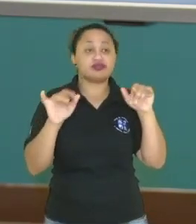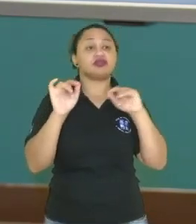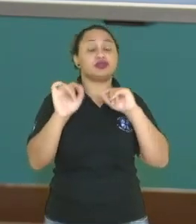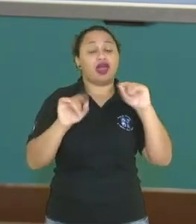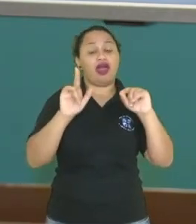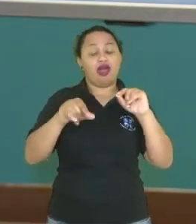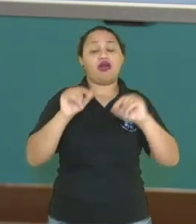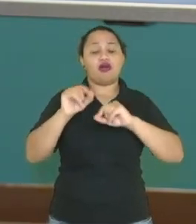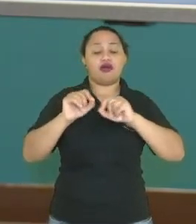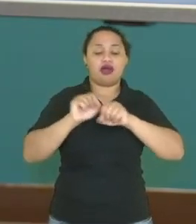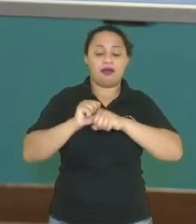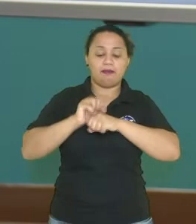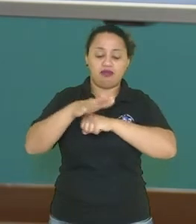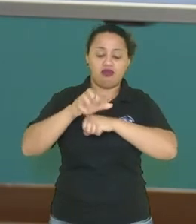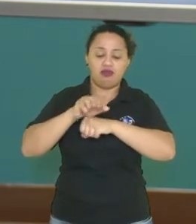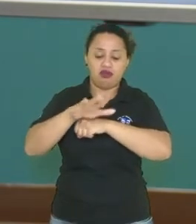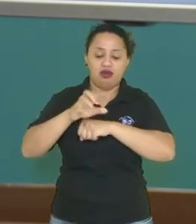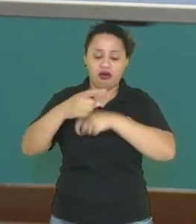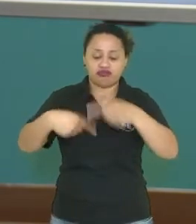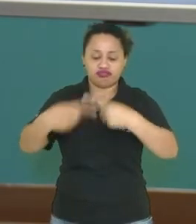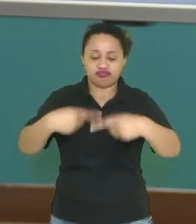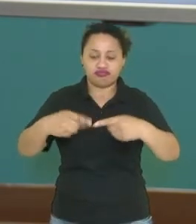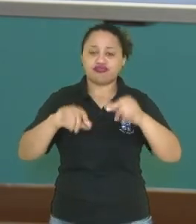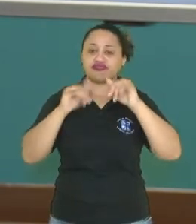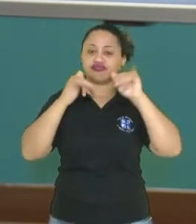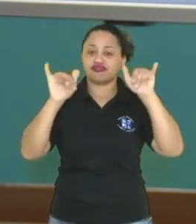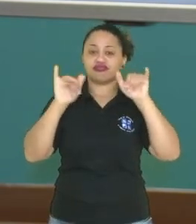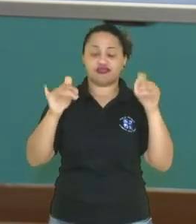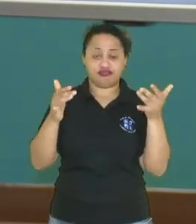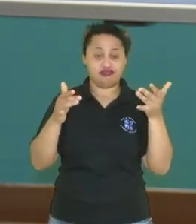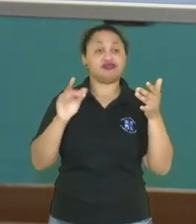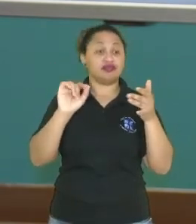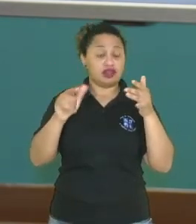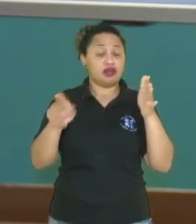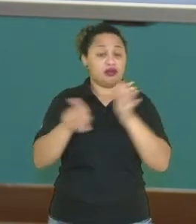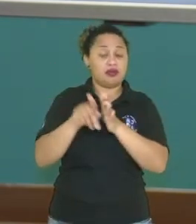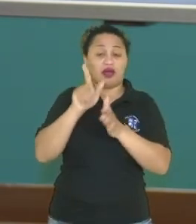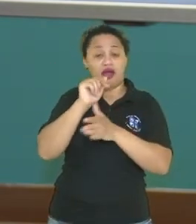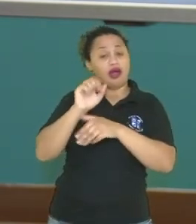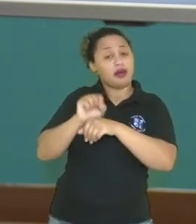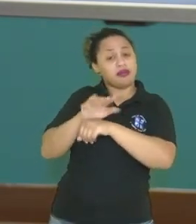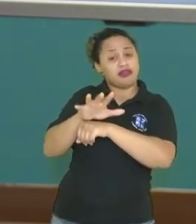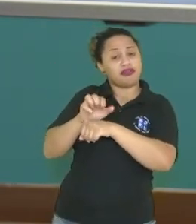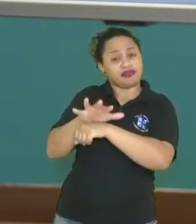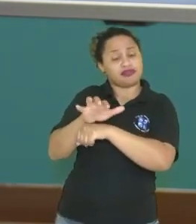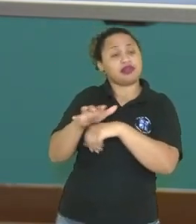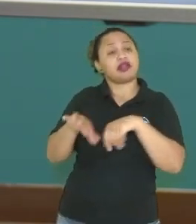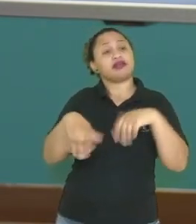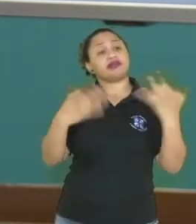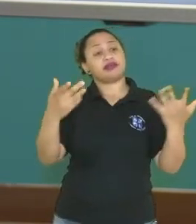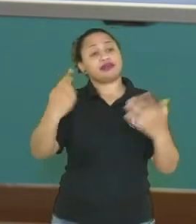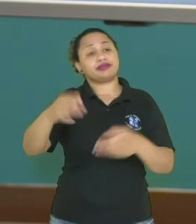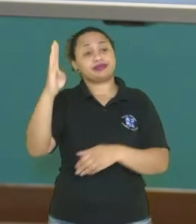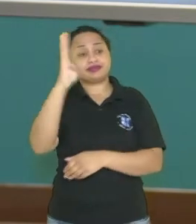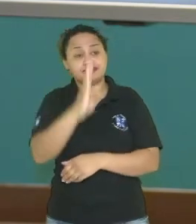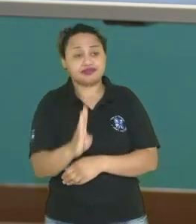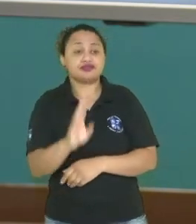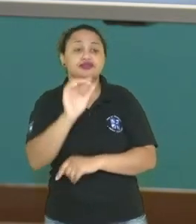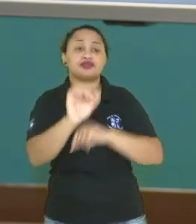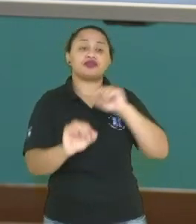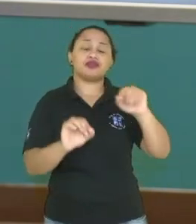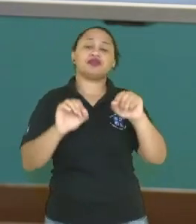são as usinas hidrelétricas, que estão associadas ali com a água, isso mesmo. E no Brasil, as usinas